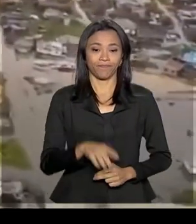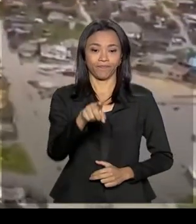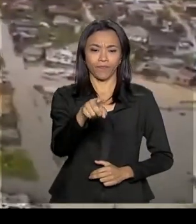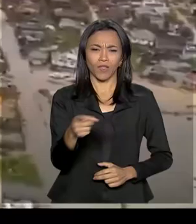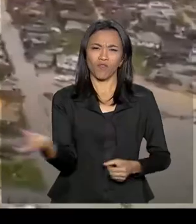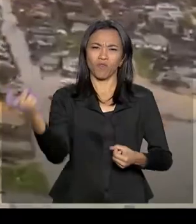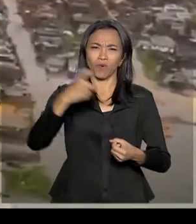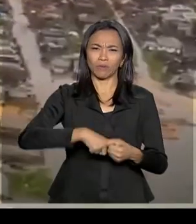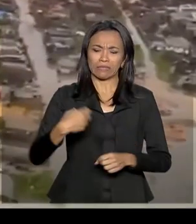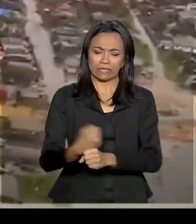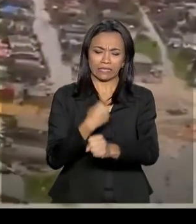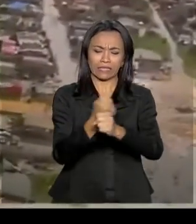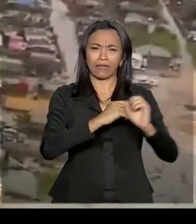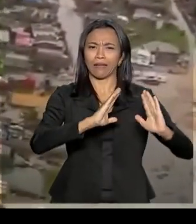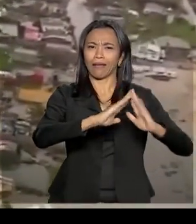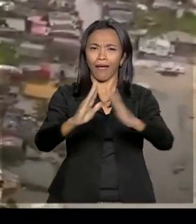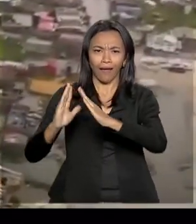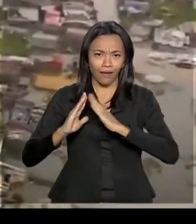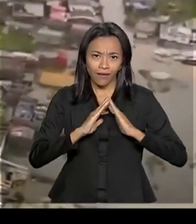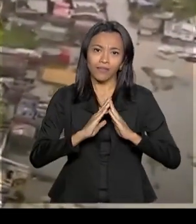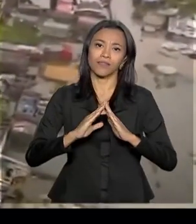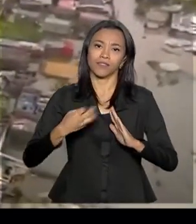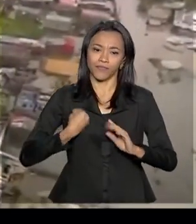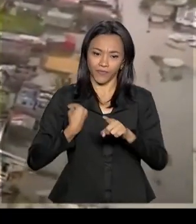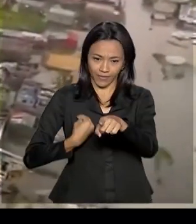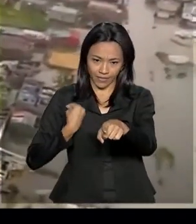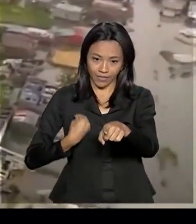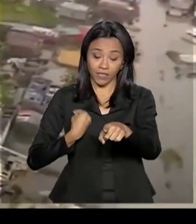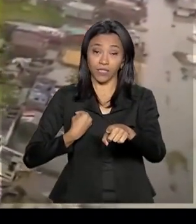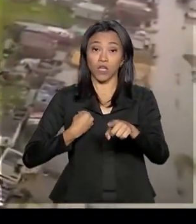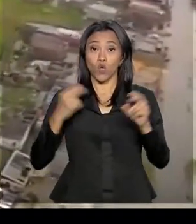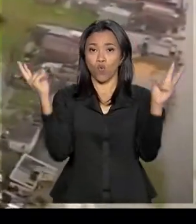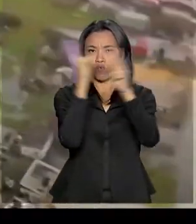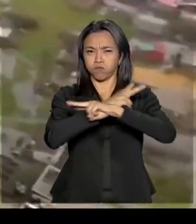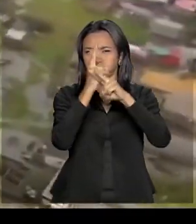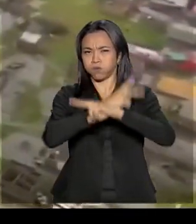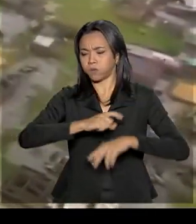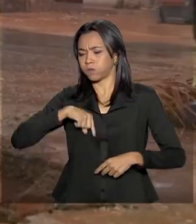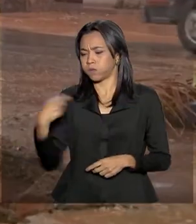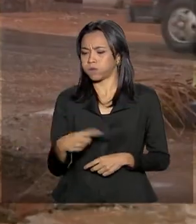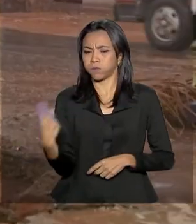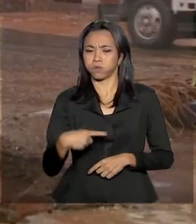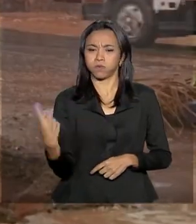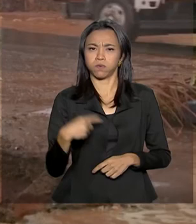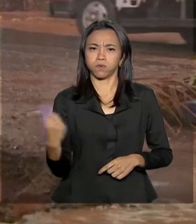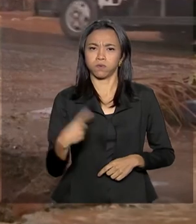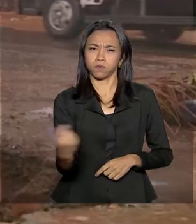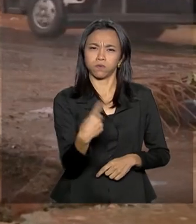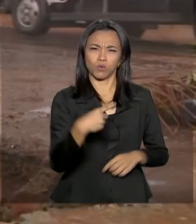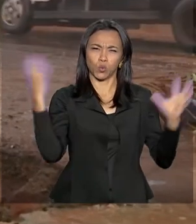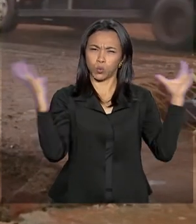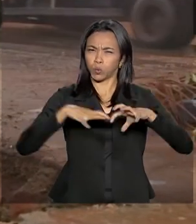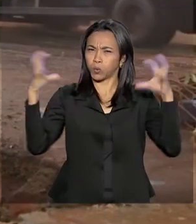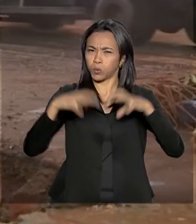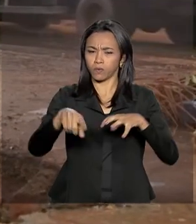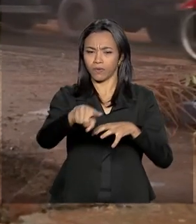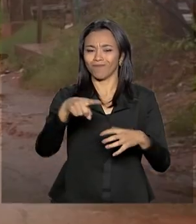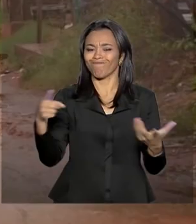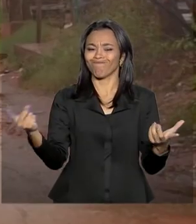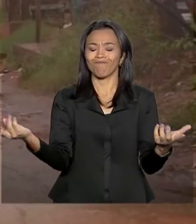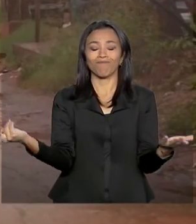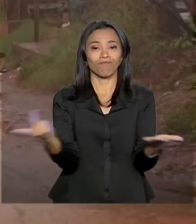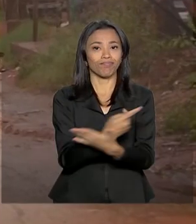Reconstruir casas e vidas. O ciclone Idai deixou mais de 800 mortos em Moçambique e